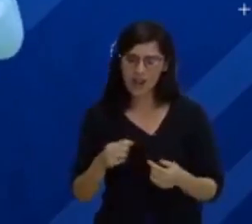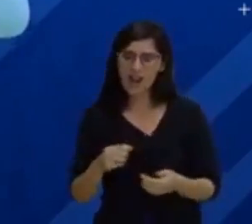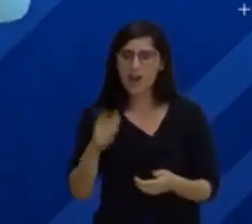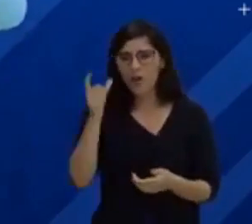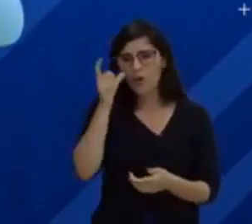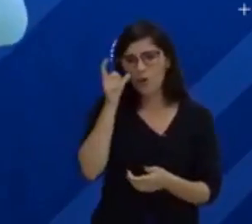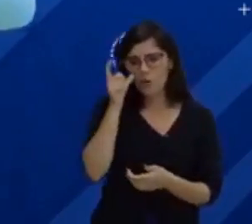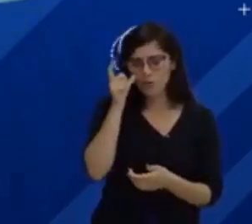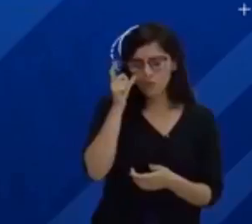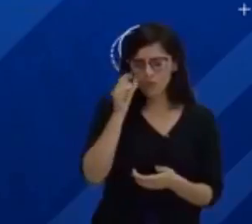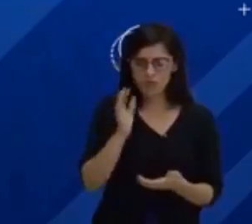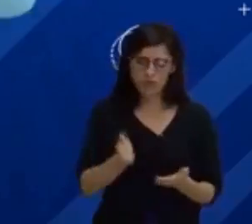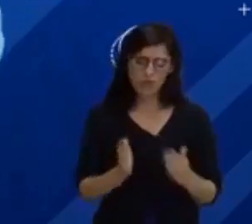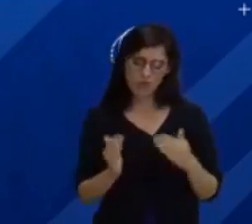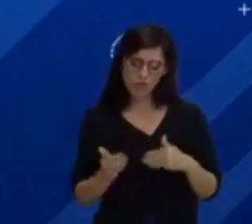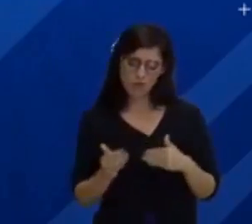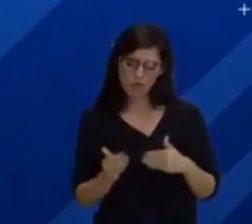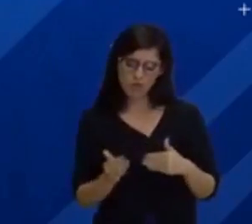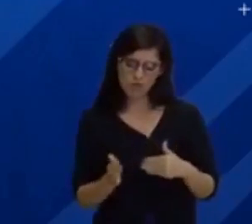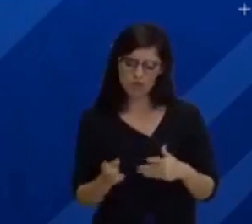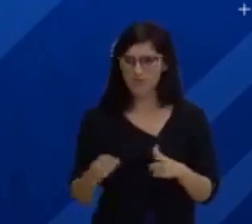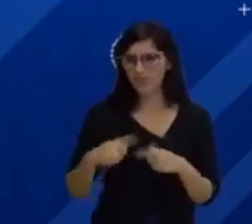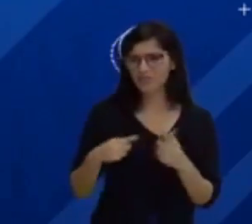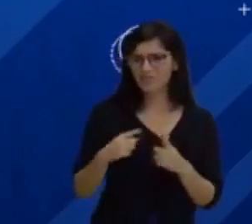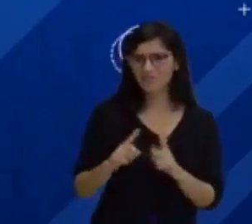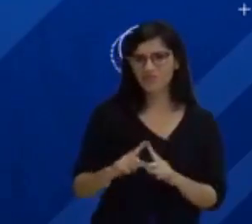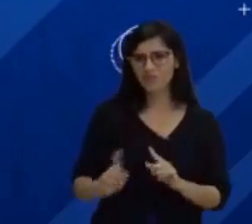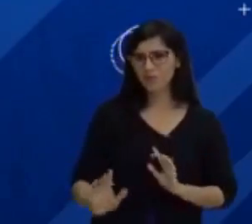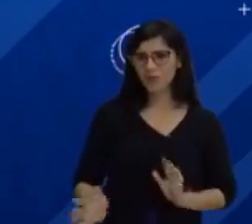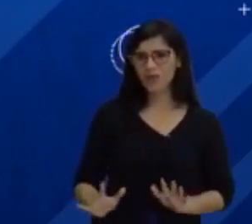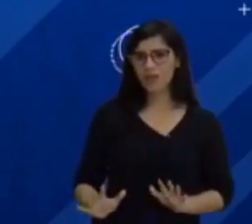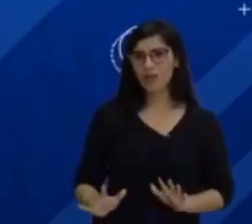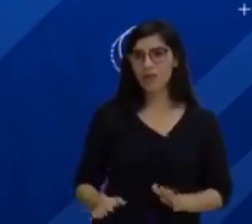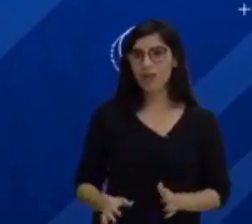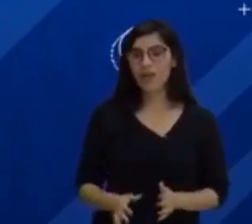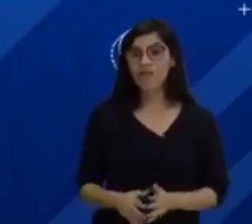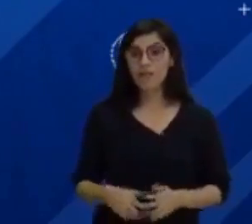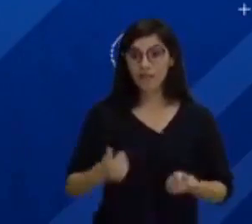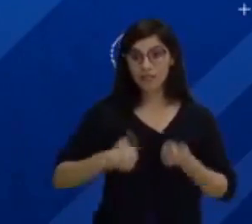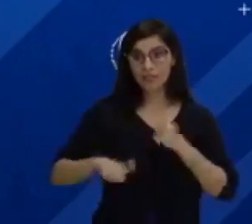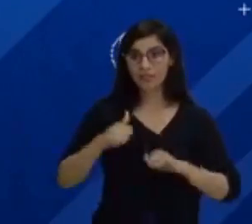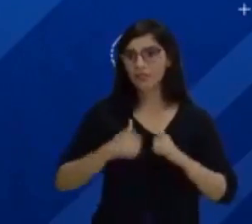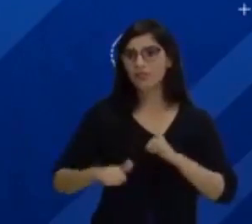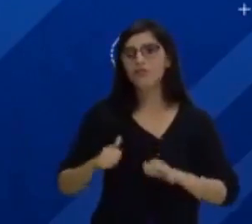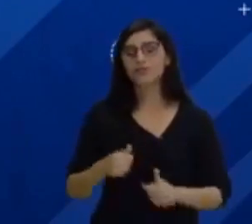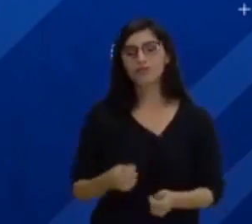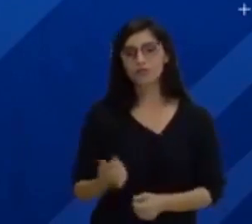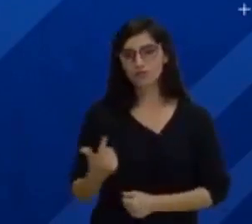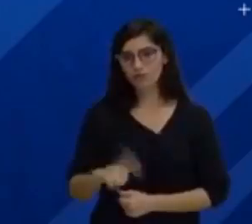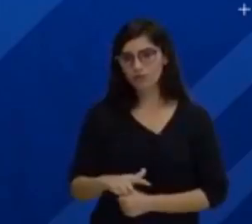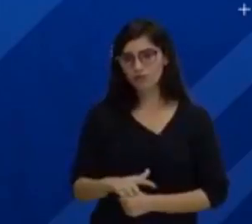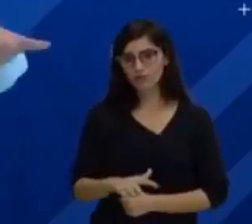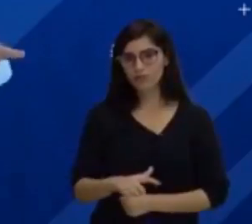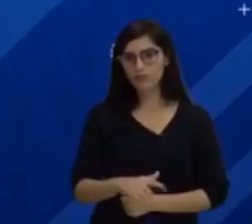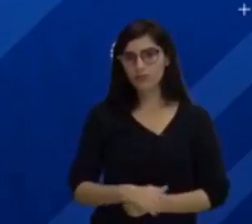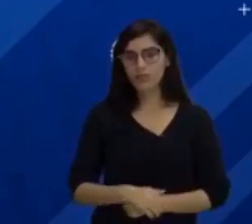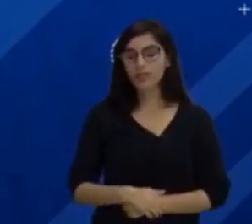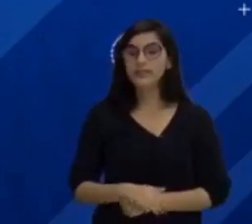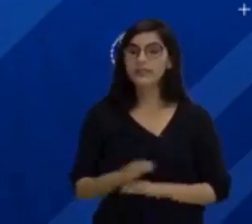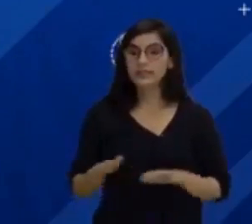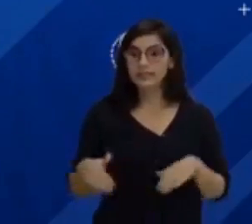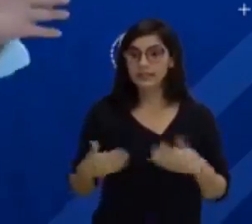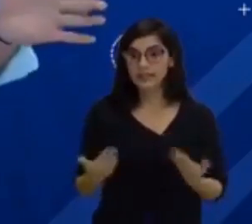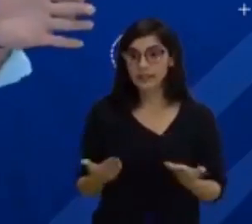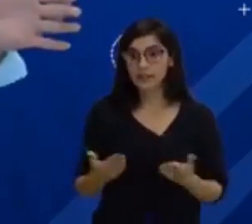o teu nível de ansiedade, de estresse vai aumentar, simplesmente devido à ociosidade. Tudo bem? Essa é a dica para